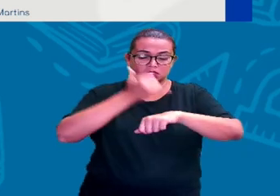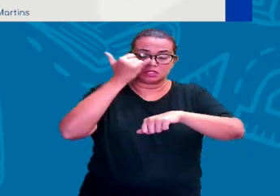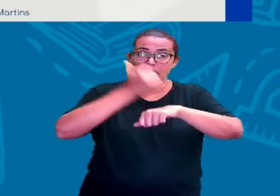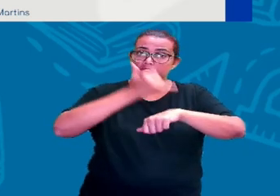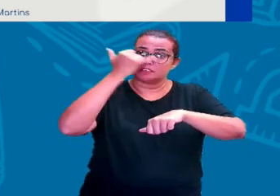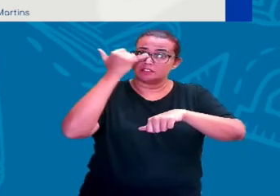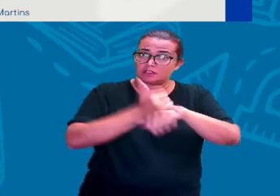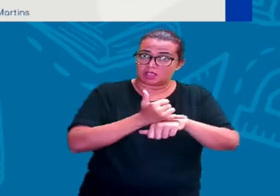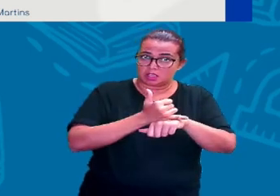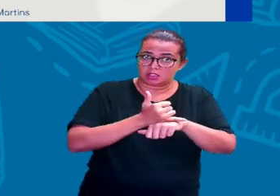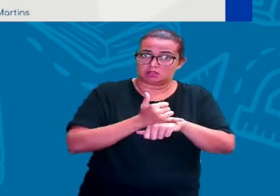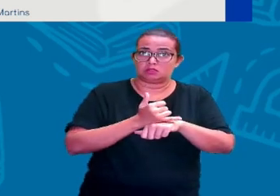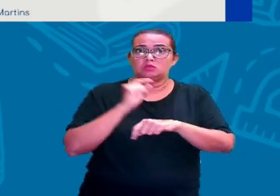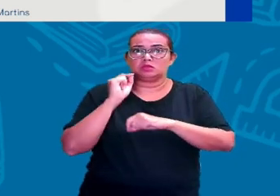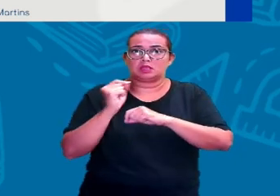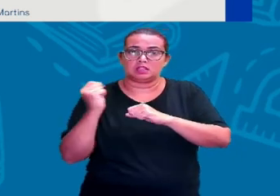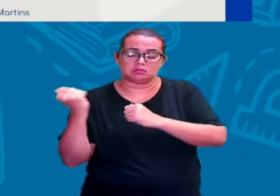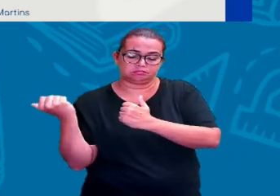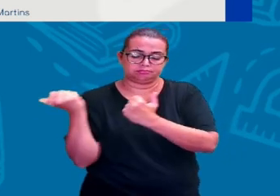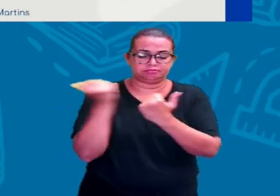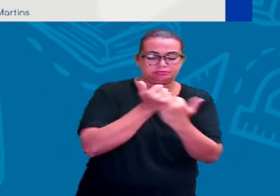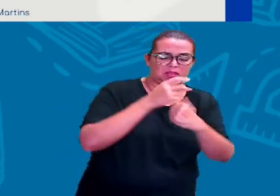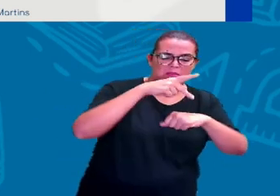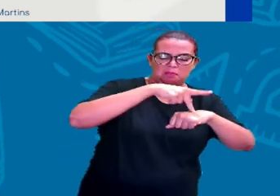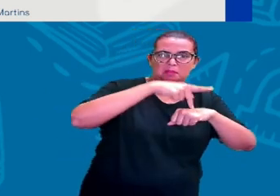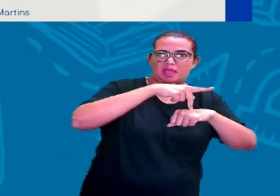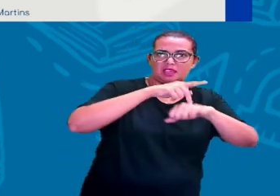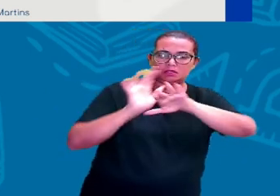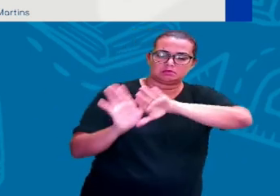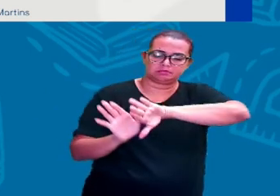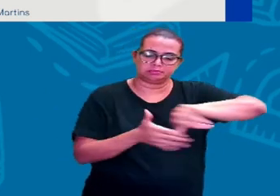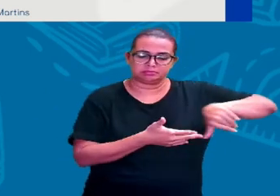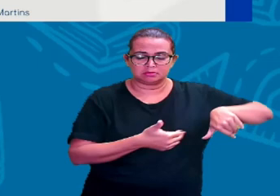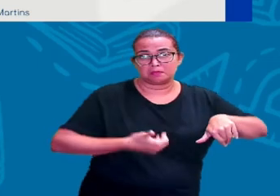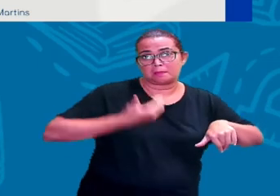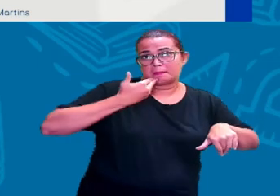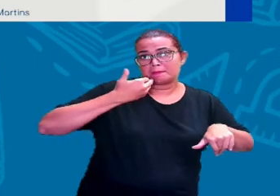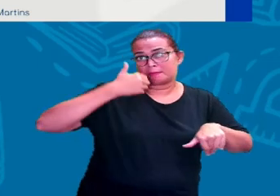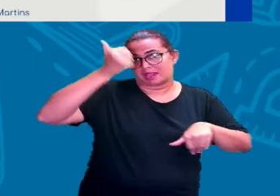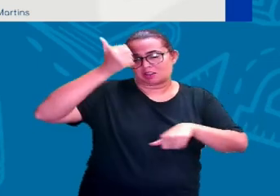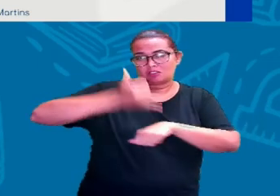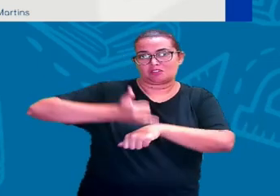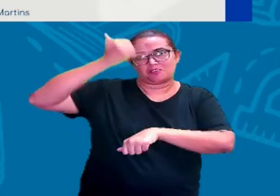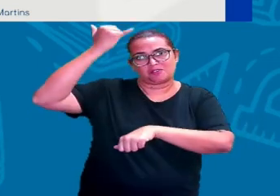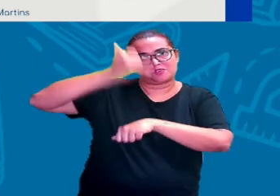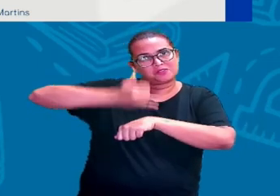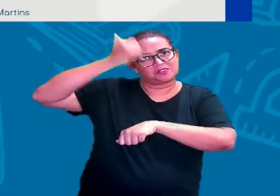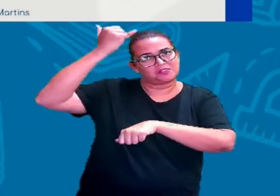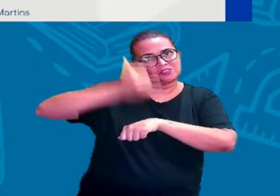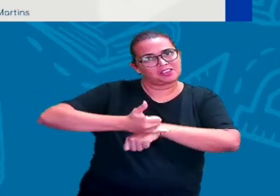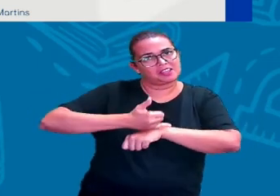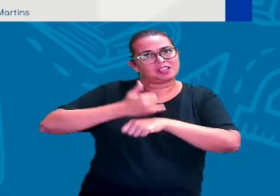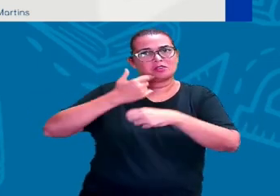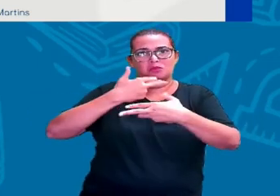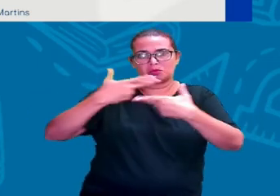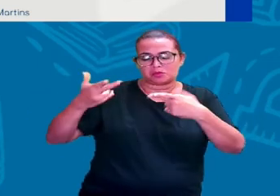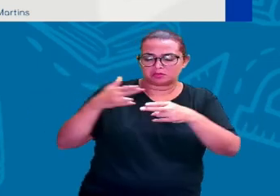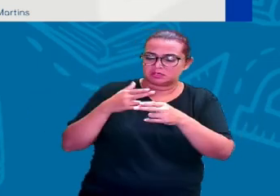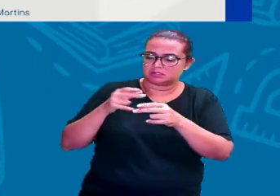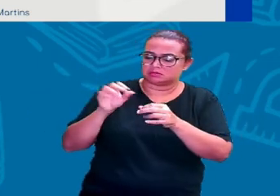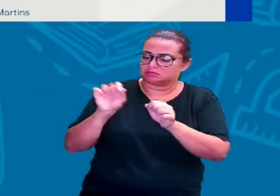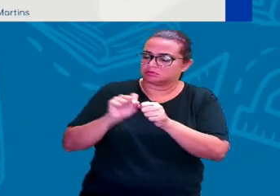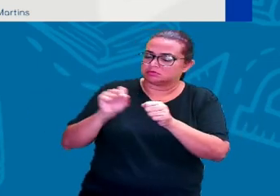a construção de diversos instrumentos muito mais resistentes e de variadas formas. Então, a